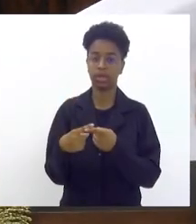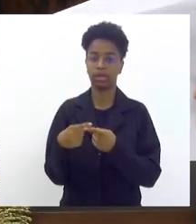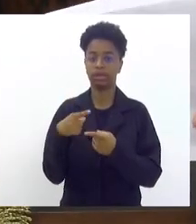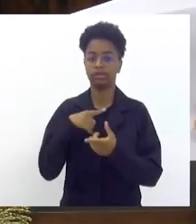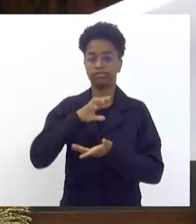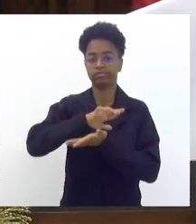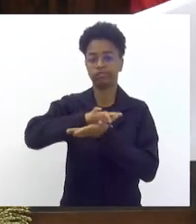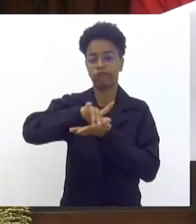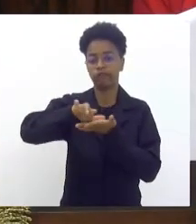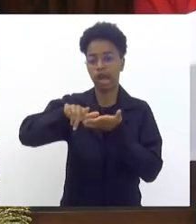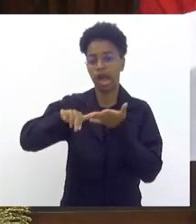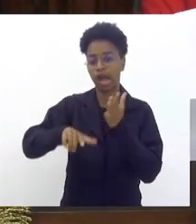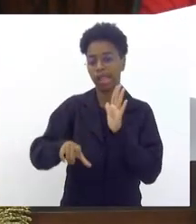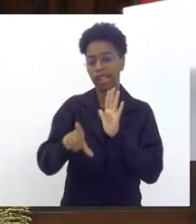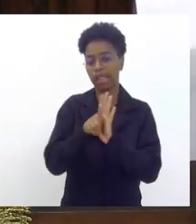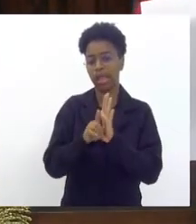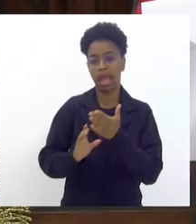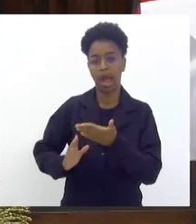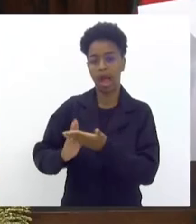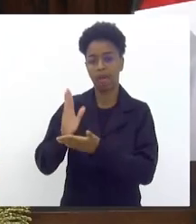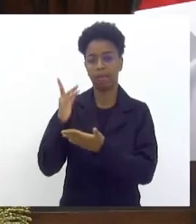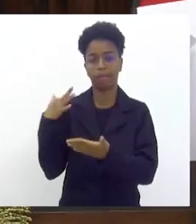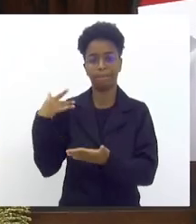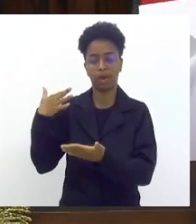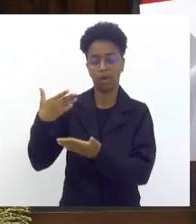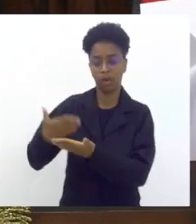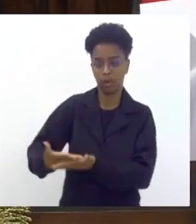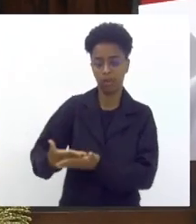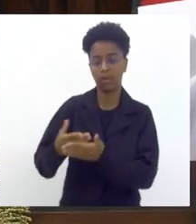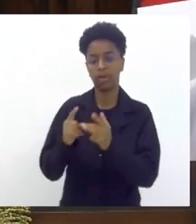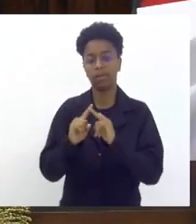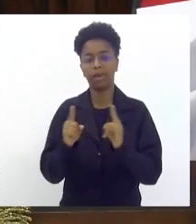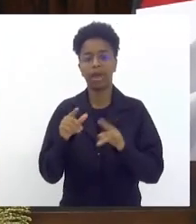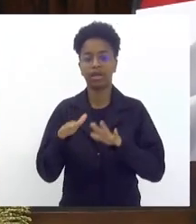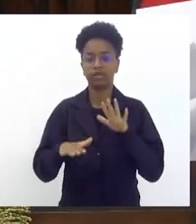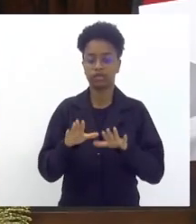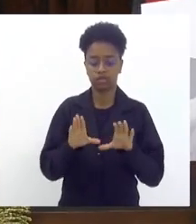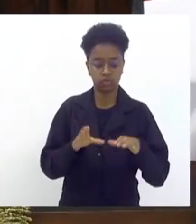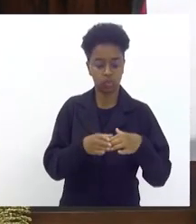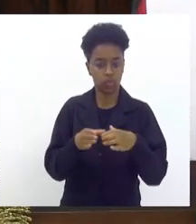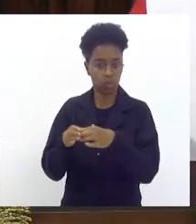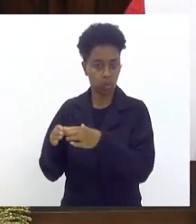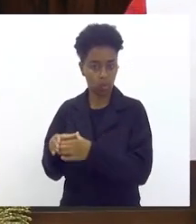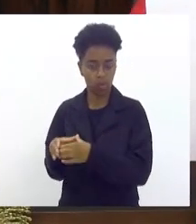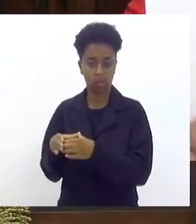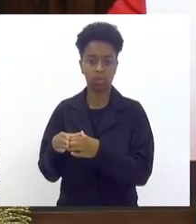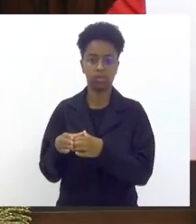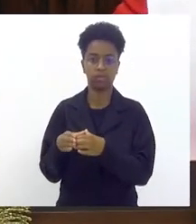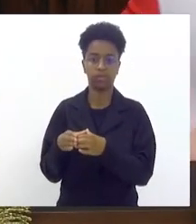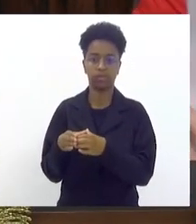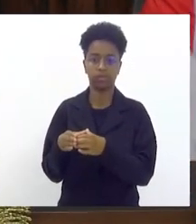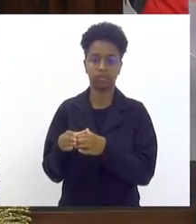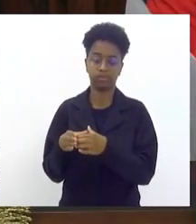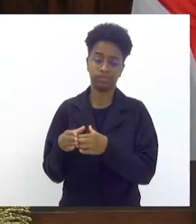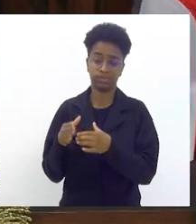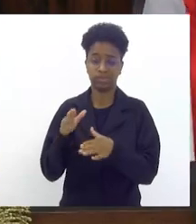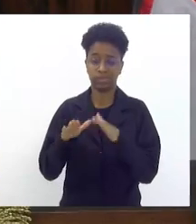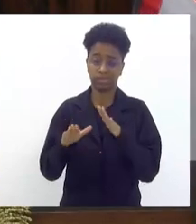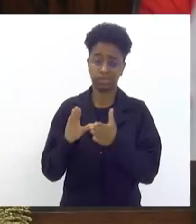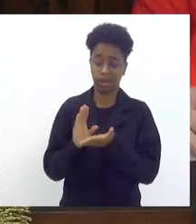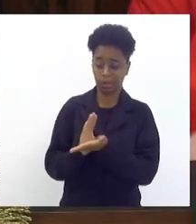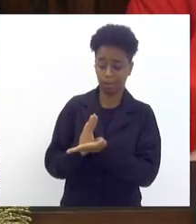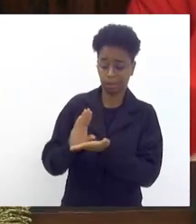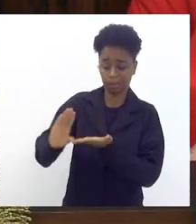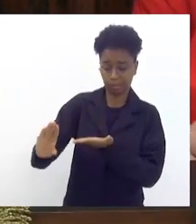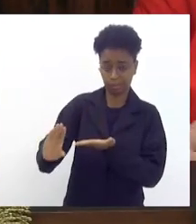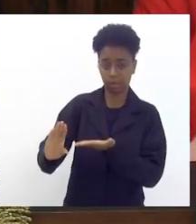leis que são aprovadas ao longo da história que às vezes os coletivos e os grupos que supostamente recebem esse